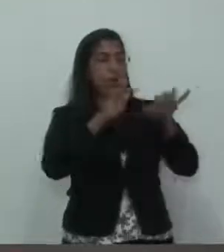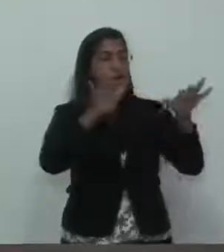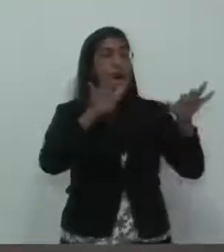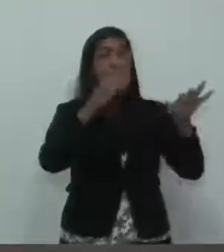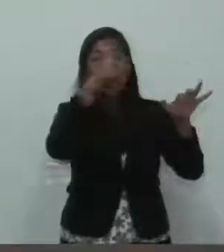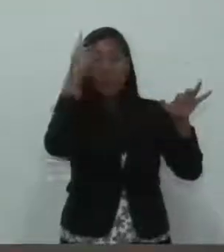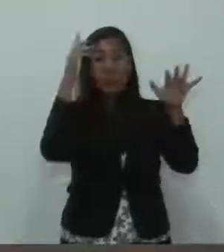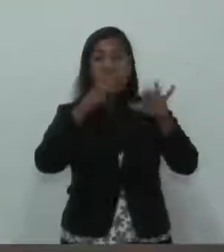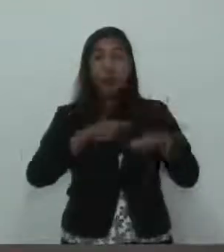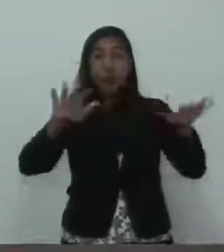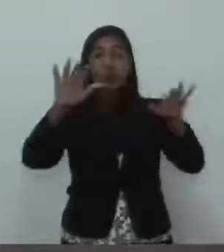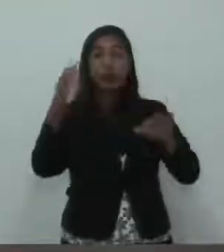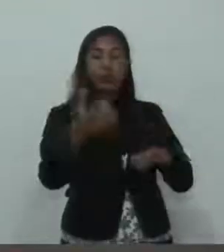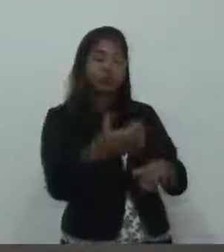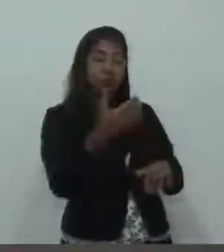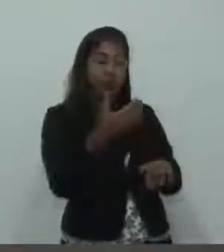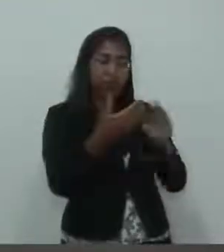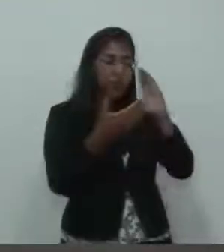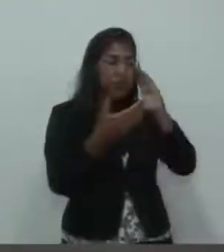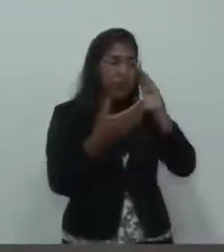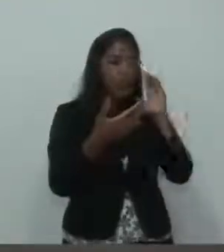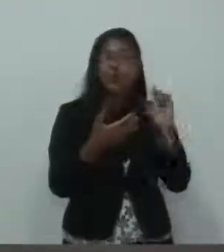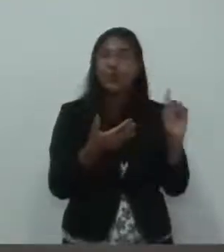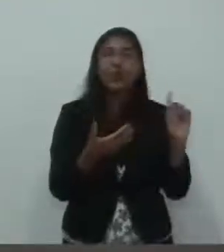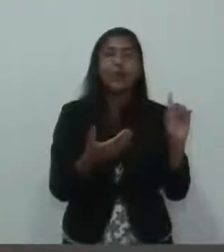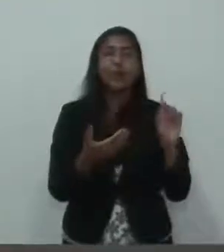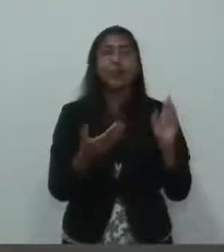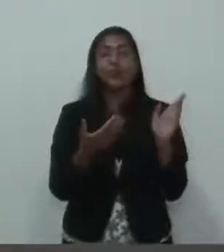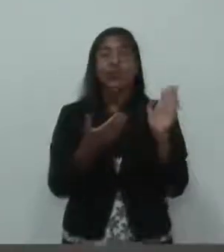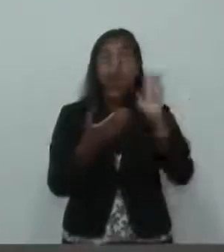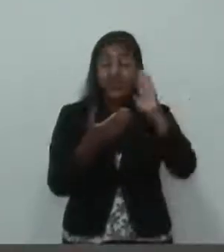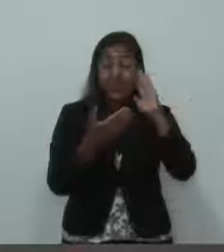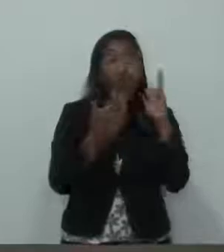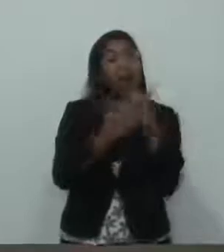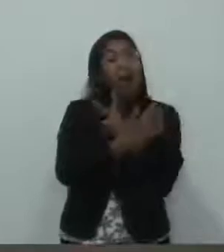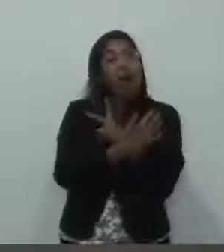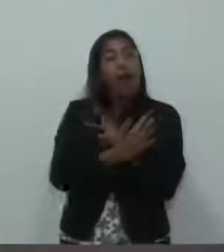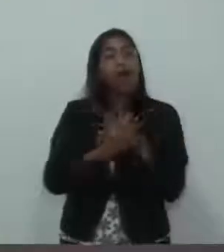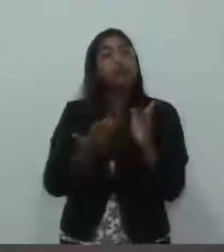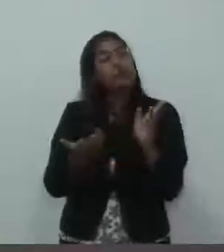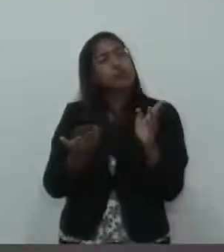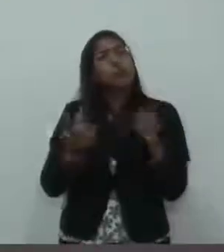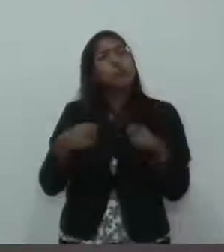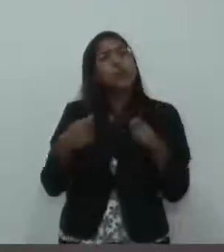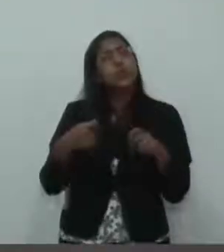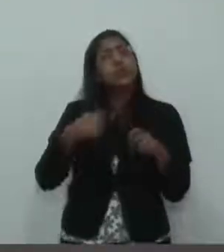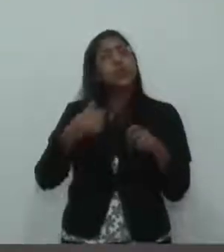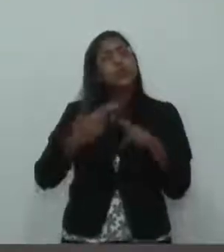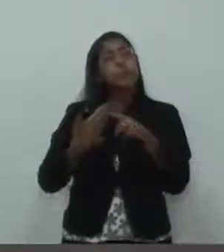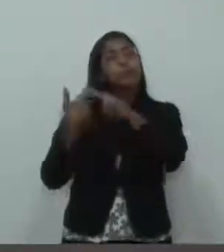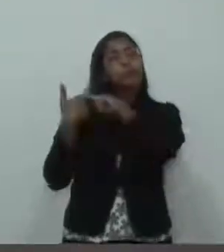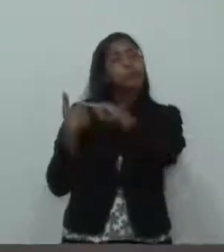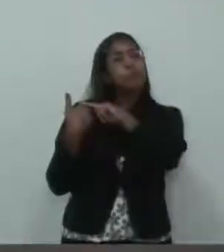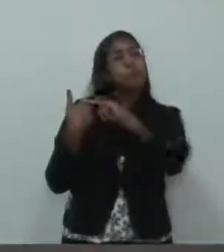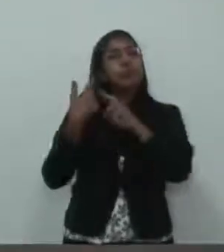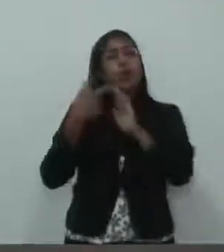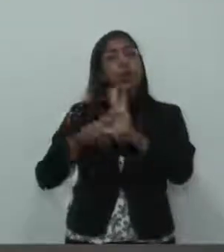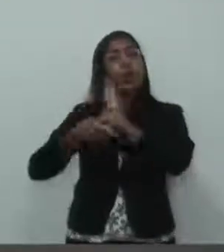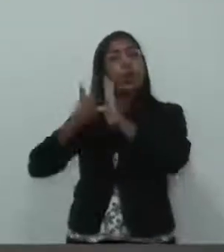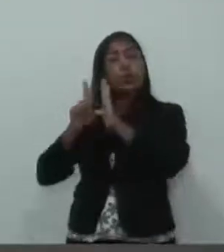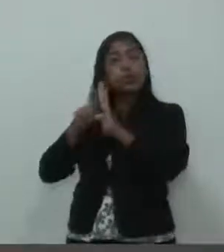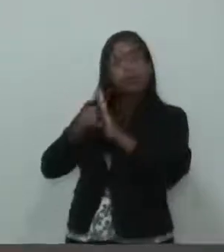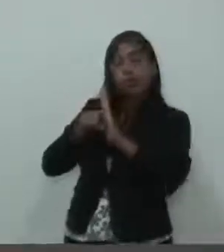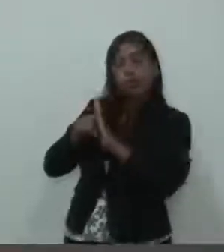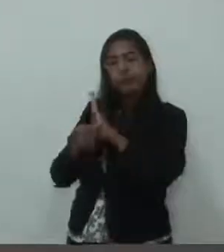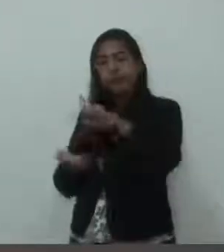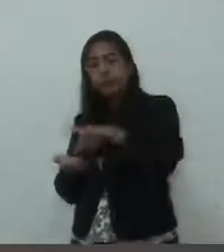ruins, ou entendem de forma inadequada. Então, gente tem que, sim, colocar, expor, ver, investigar, mas sempre tendo